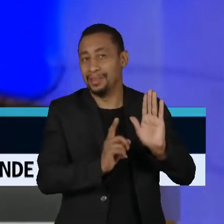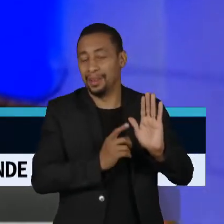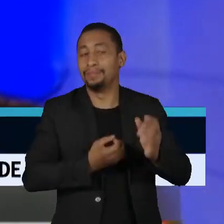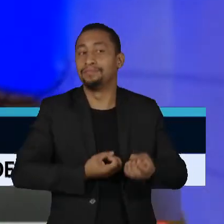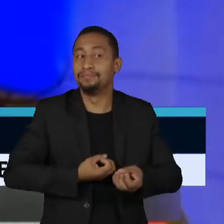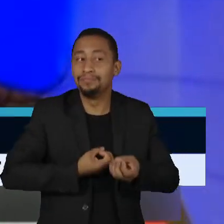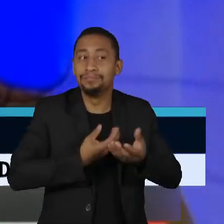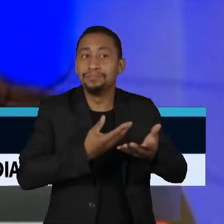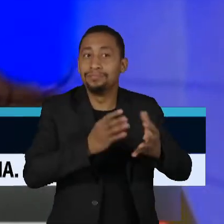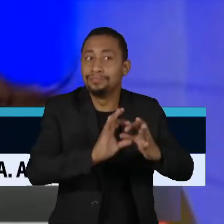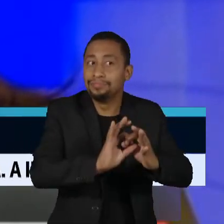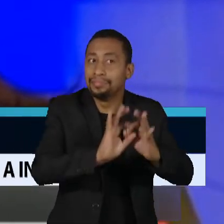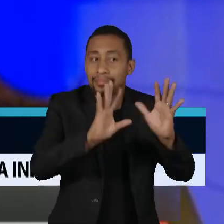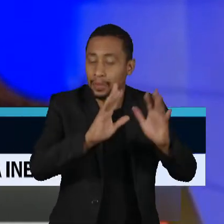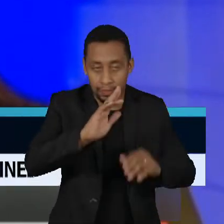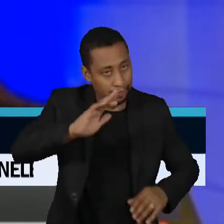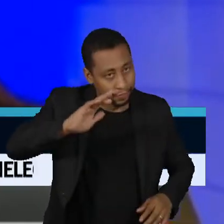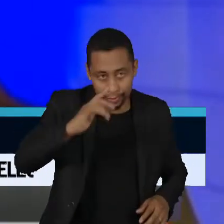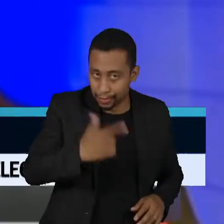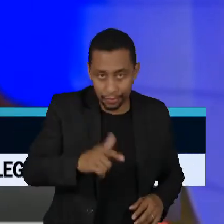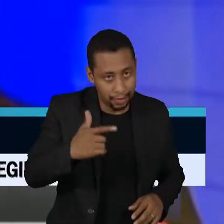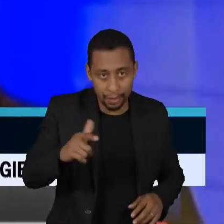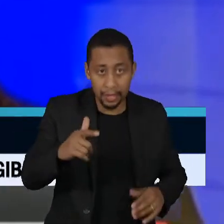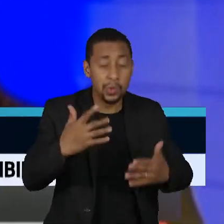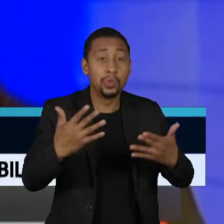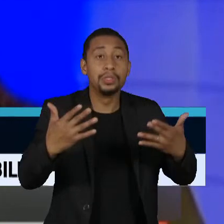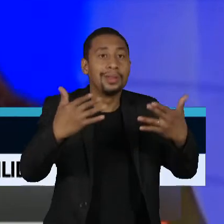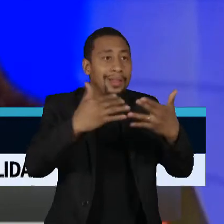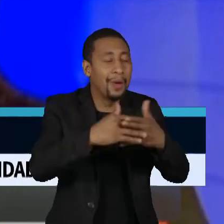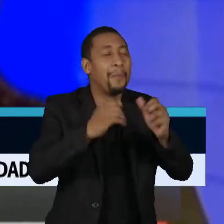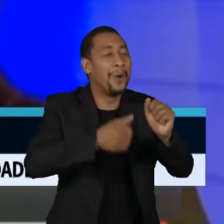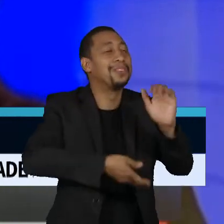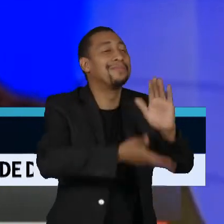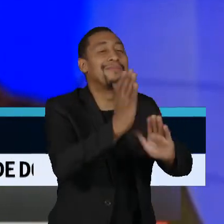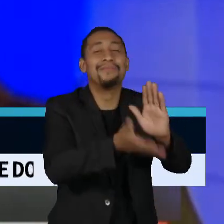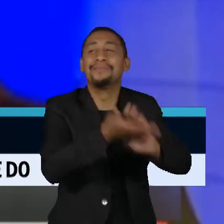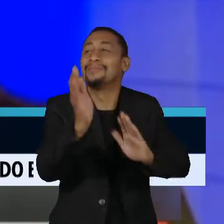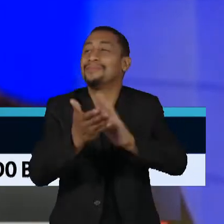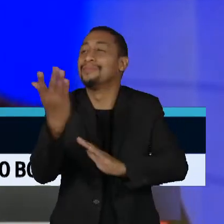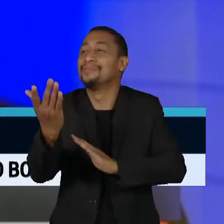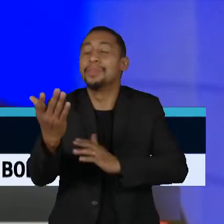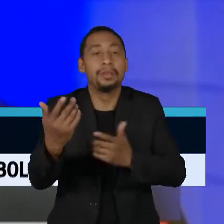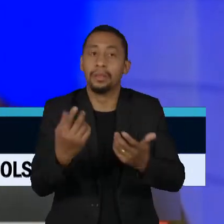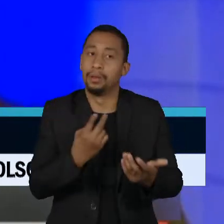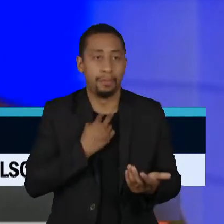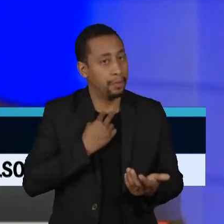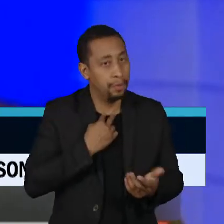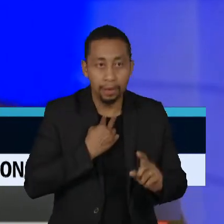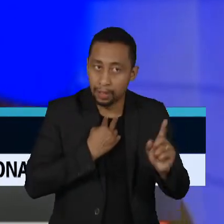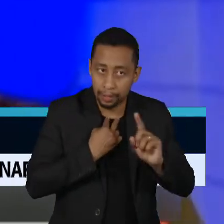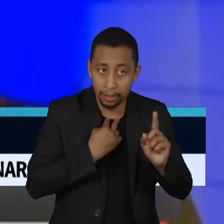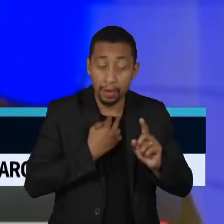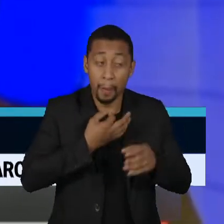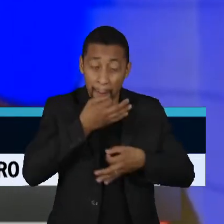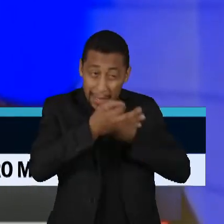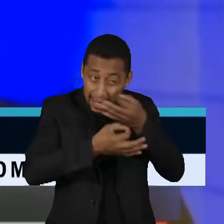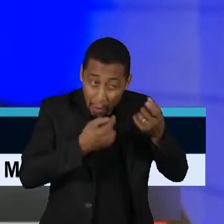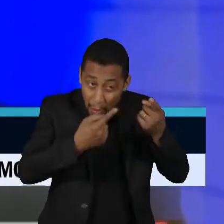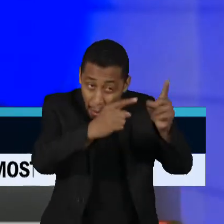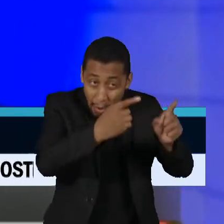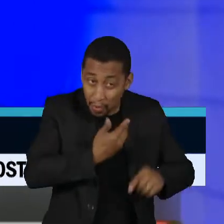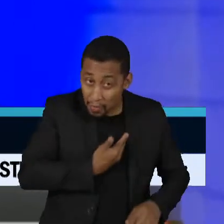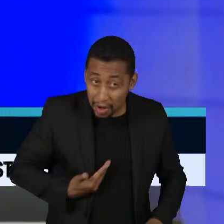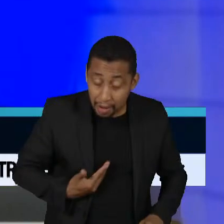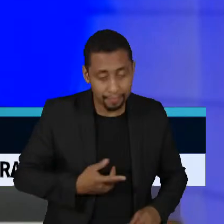o direito do cidadão poder ir e vir, poder fazer as suas críticas ainda construtivas ao governo. E para mim,